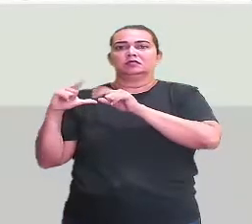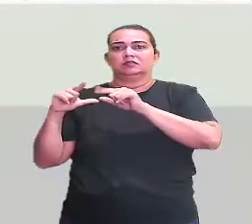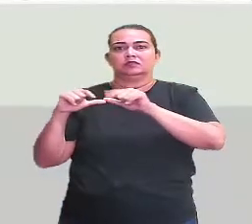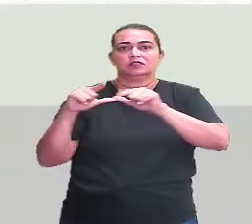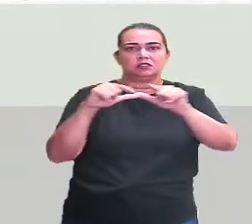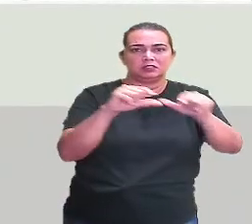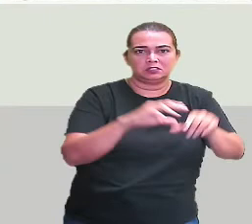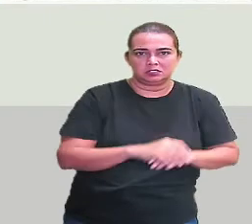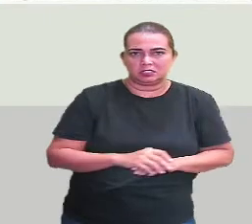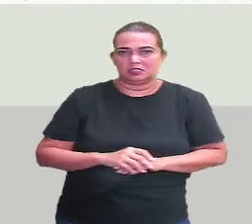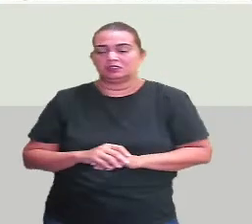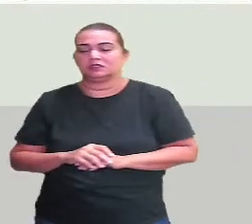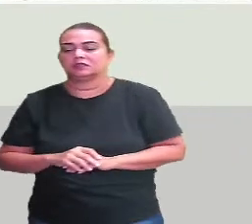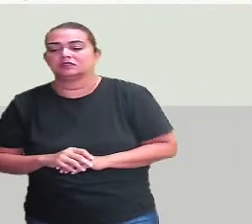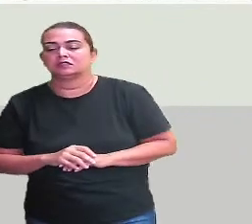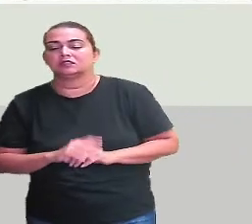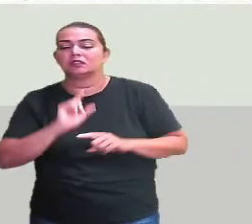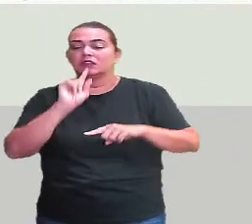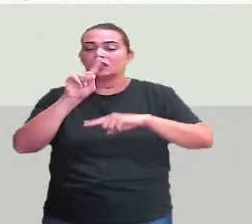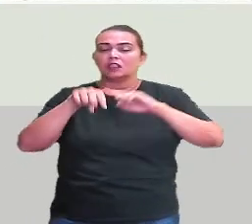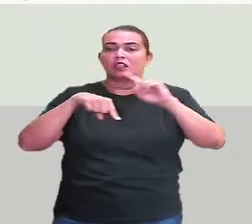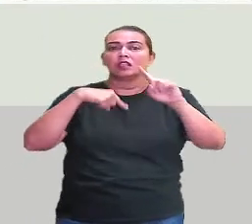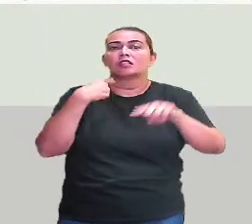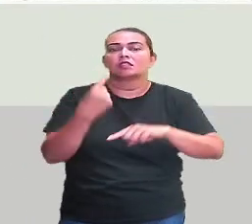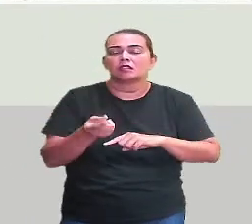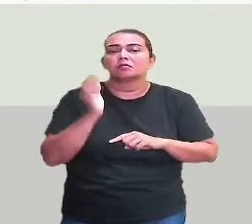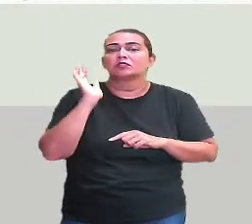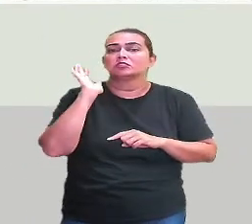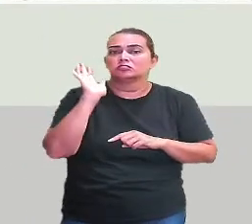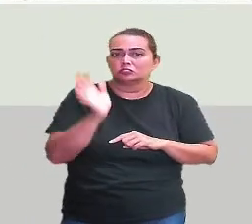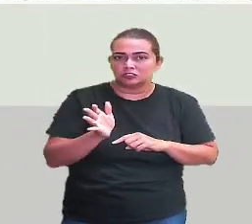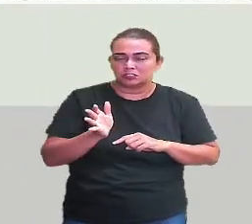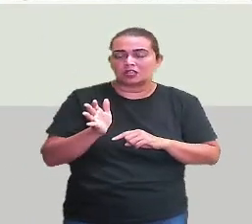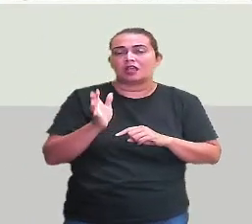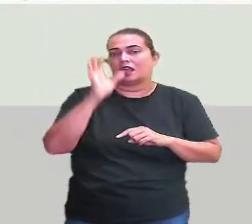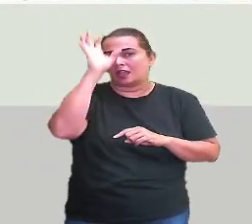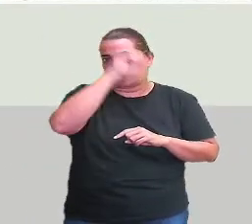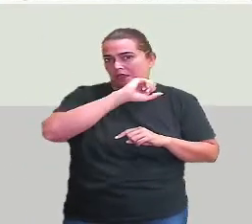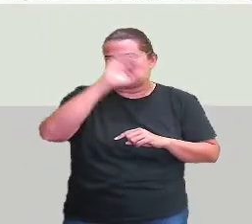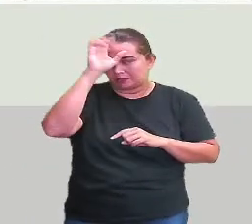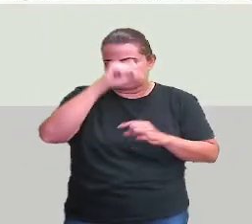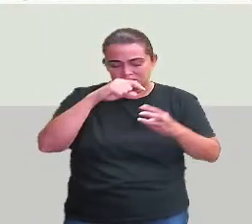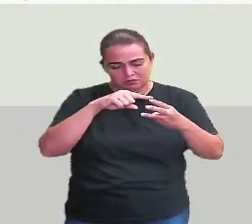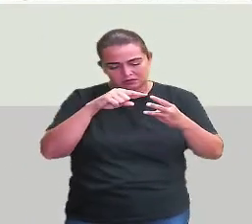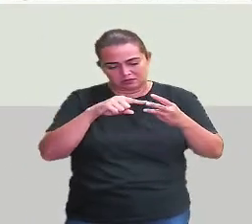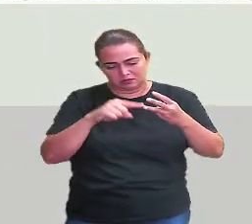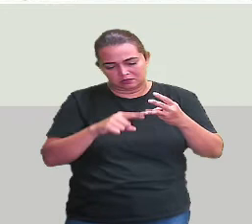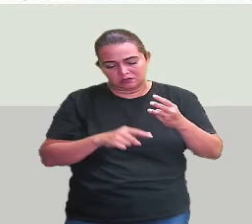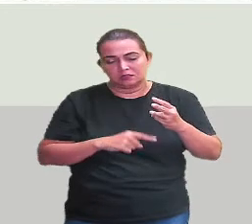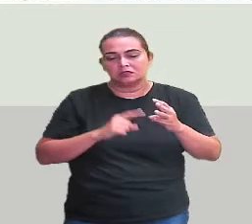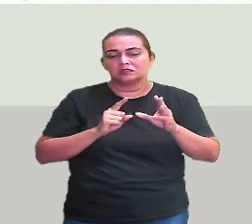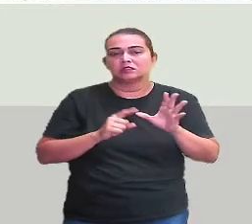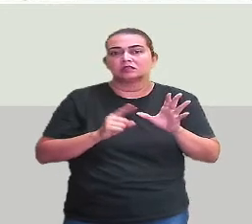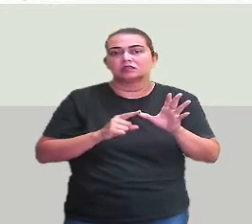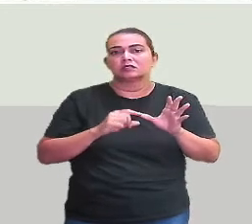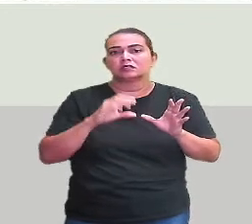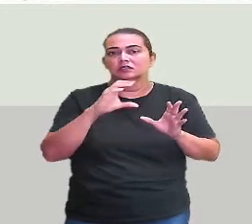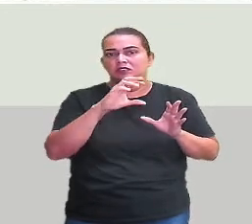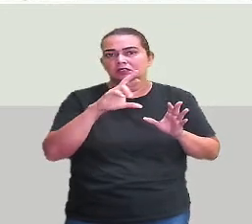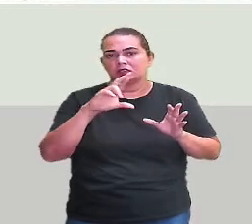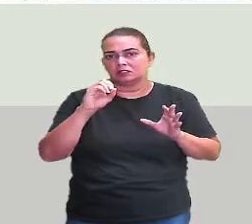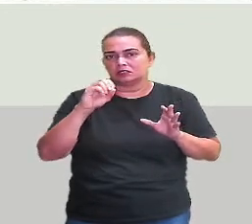E depois de saber definir direitinho o que é um ITINERÁRIO, um ROTEIRO e um trajeto, eu tenho um CROQUI.